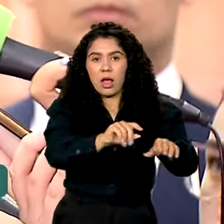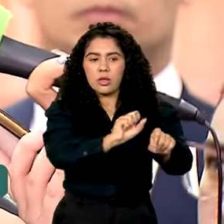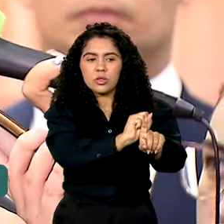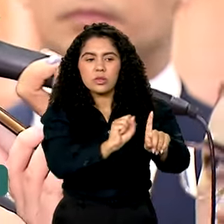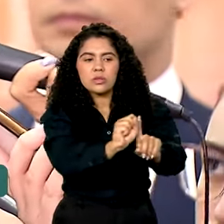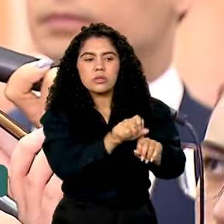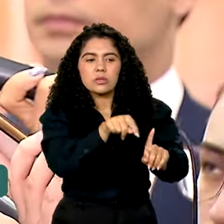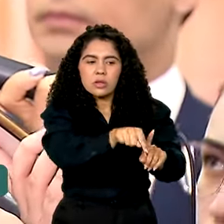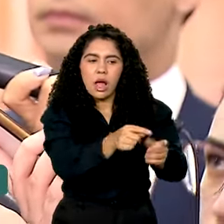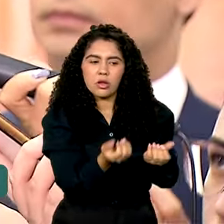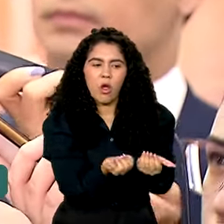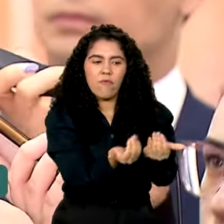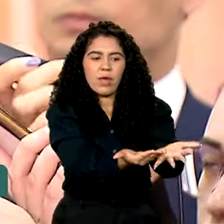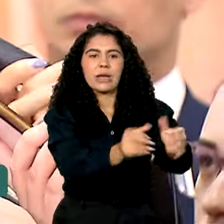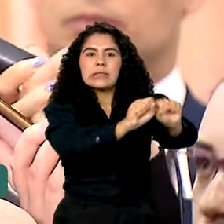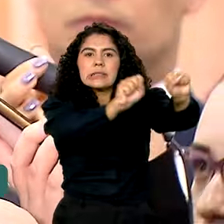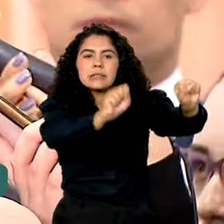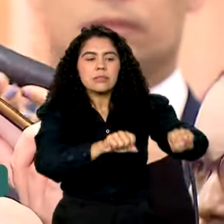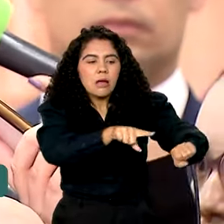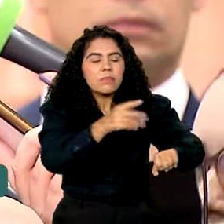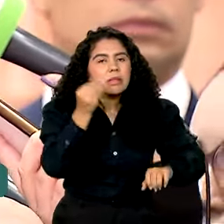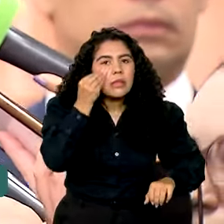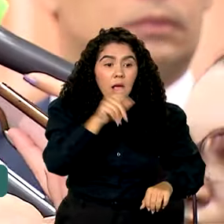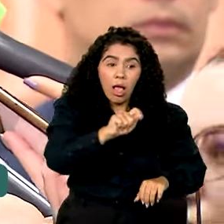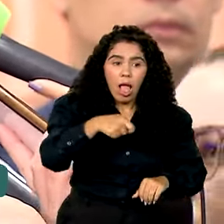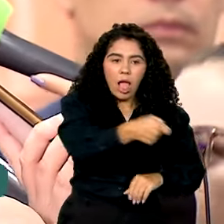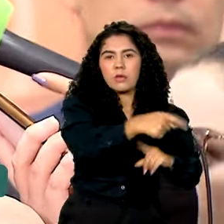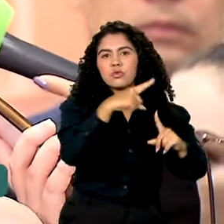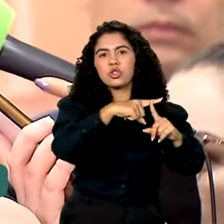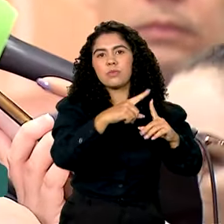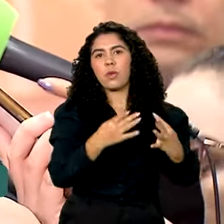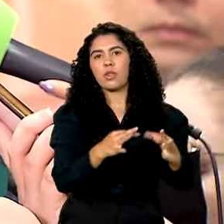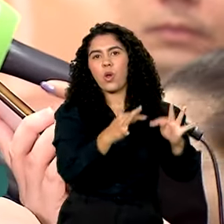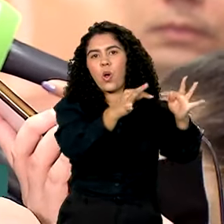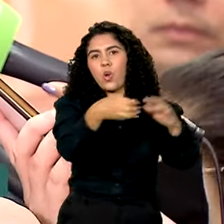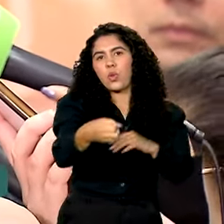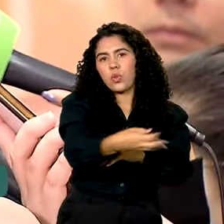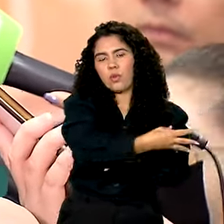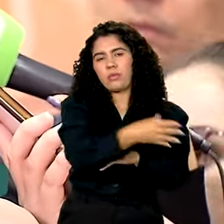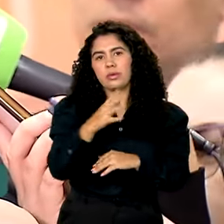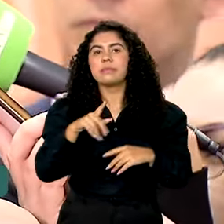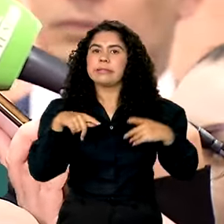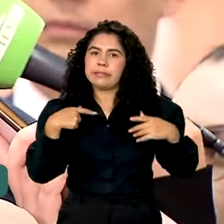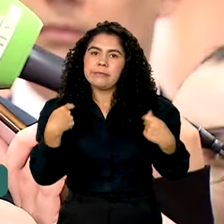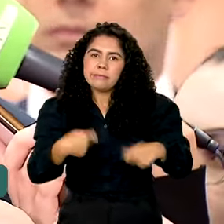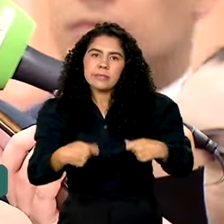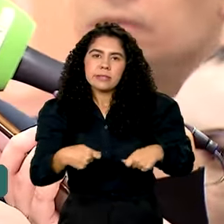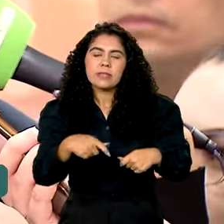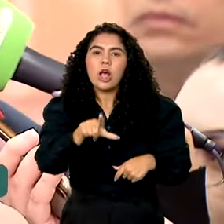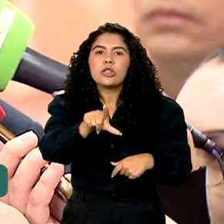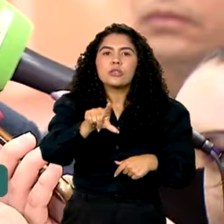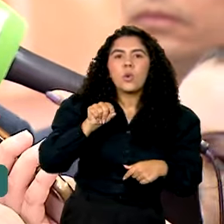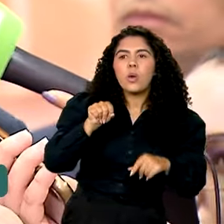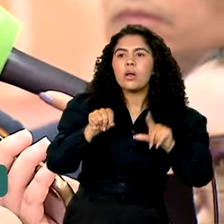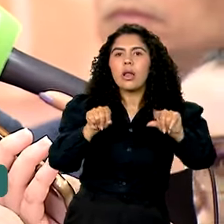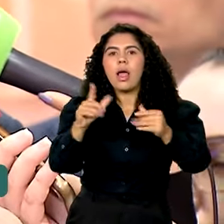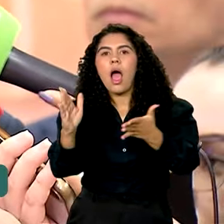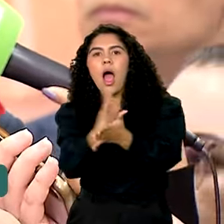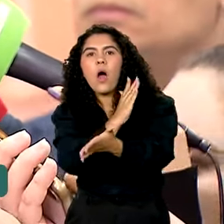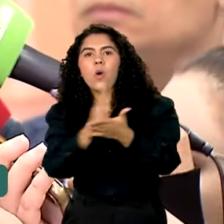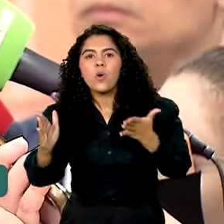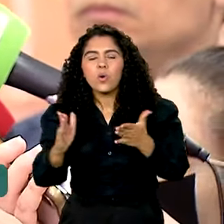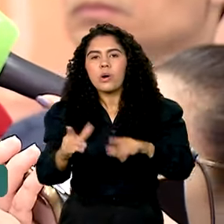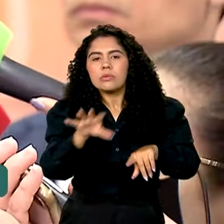você testar. É uma tecnologia. Então, obviamente, que precisávamos escolher regiões do país,